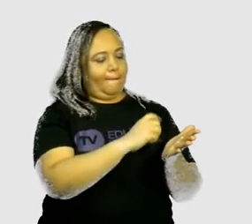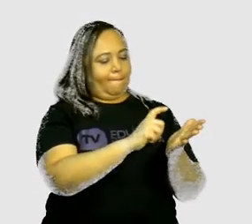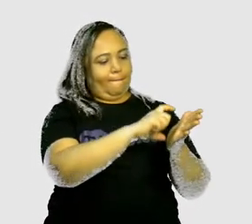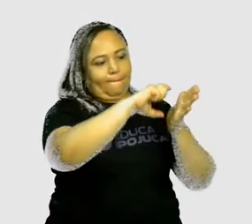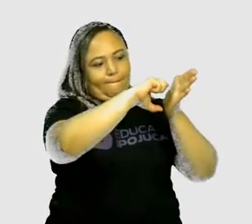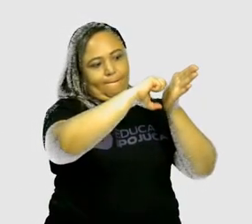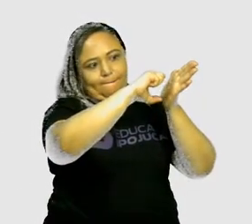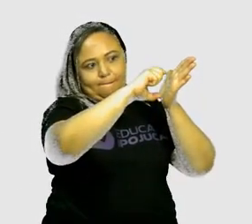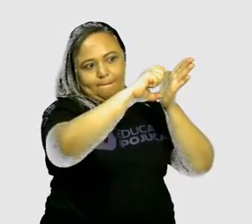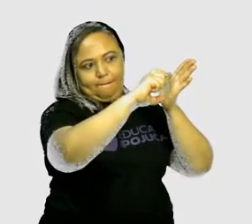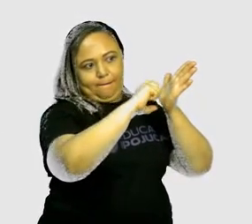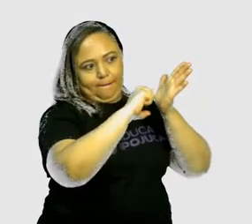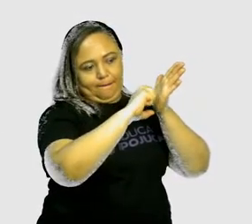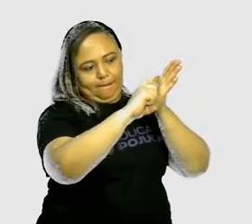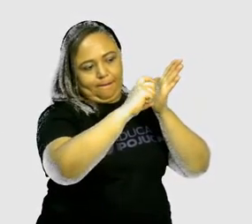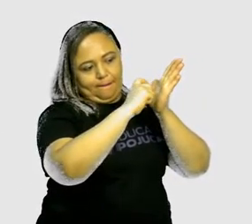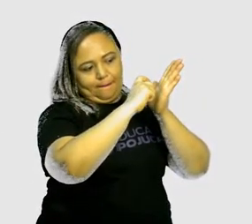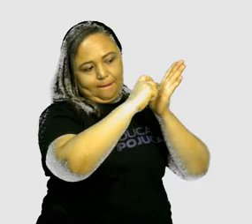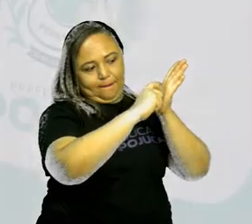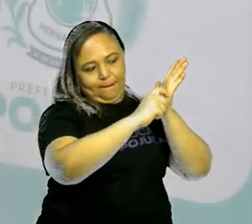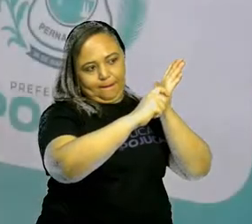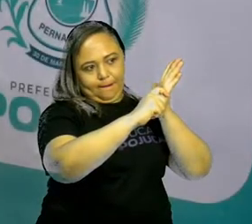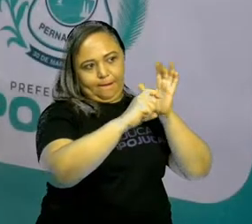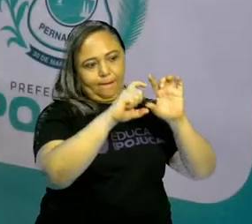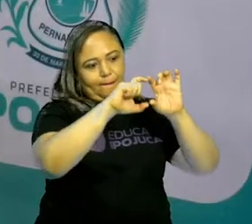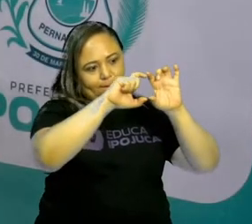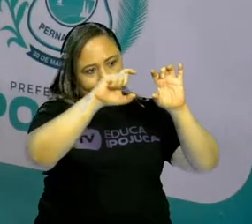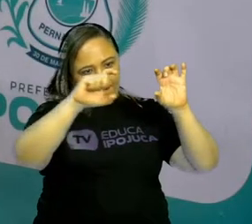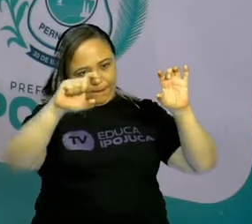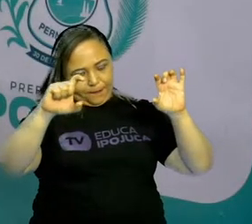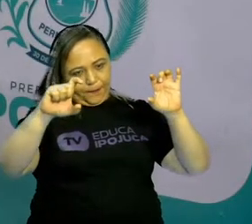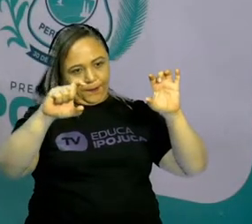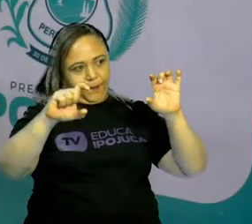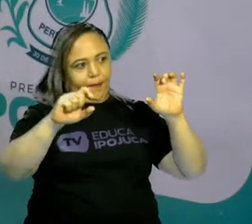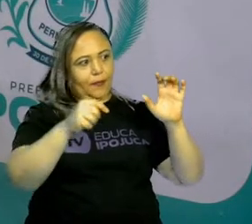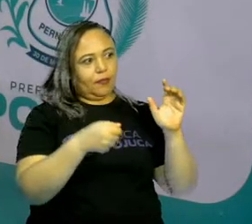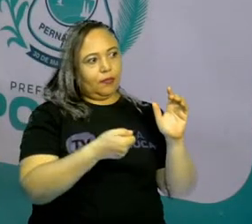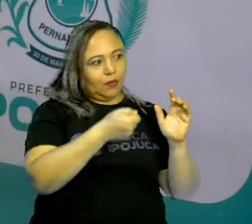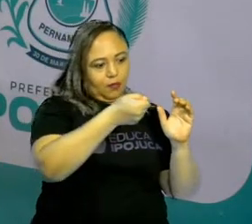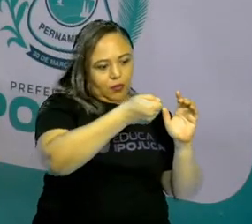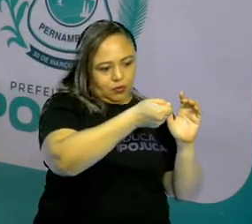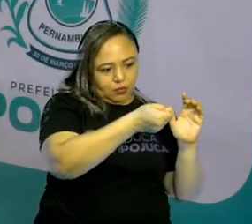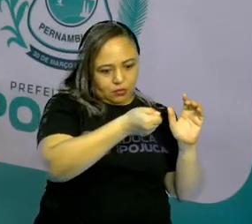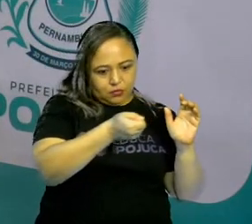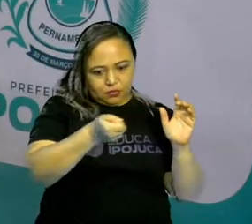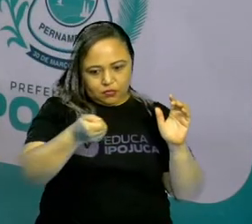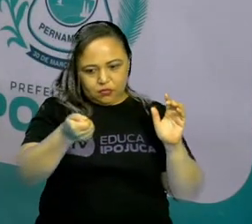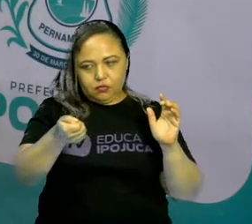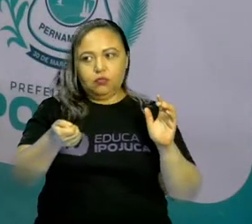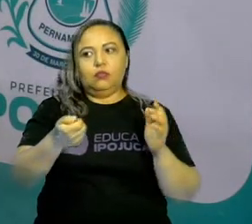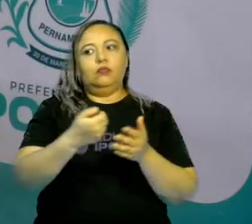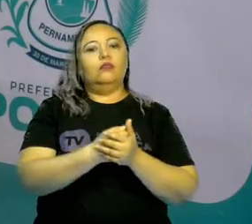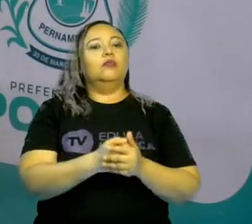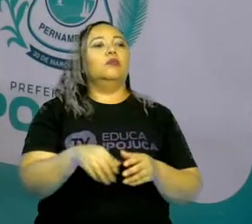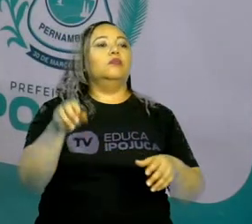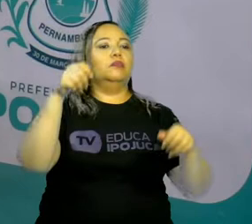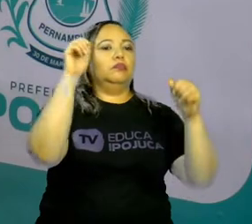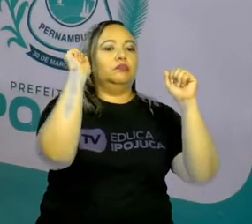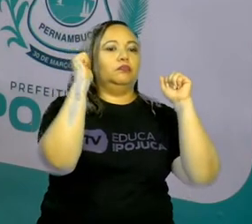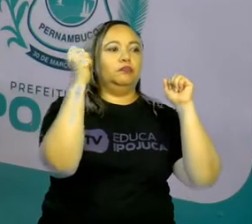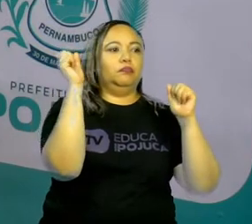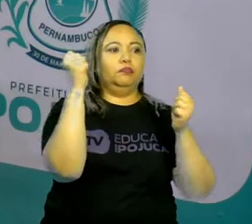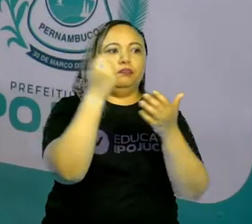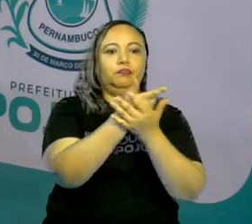usado nos supermercados e em lojas. Ele permite que o cidadão pague suas contas de forma rápida e